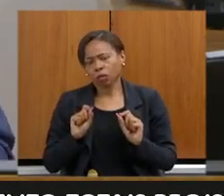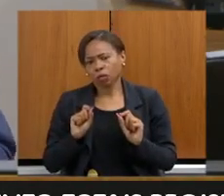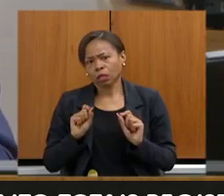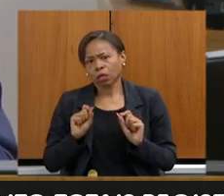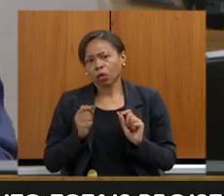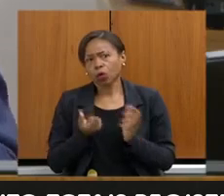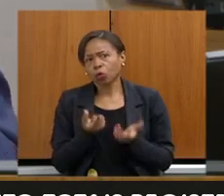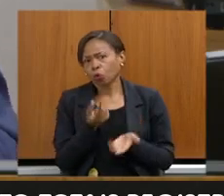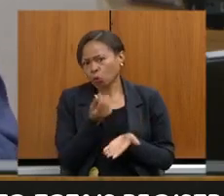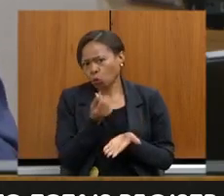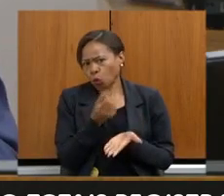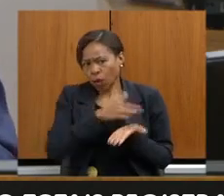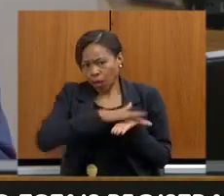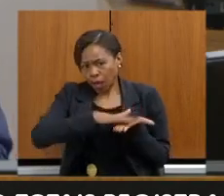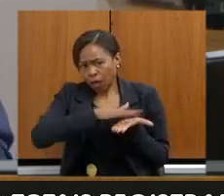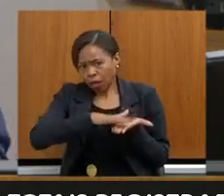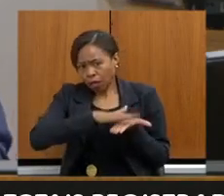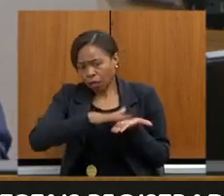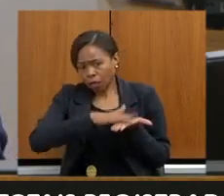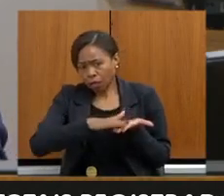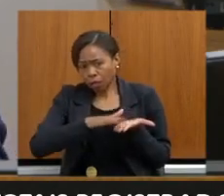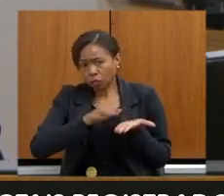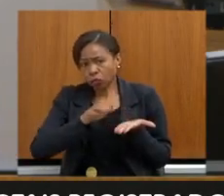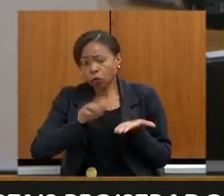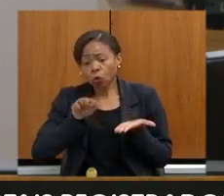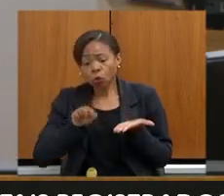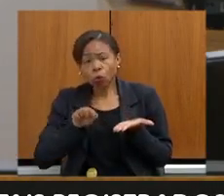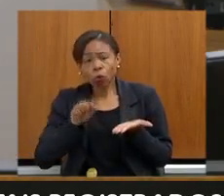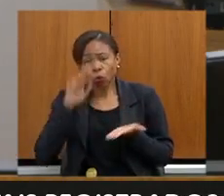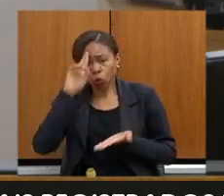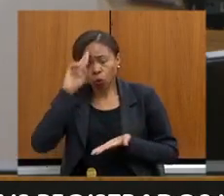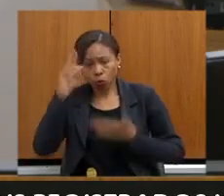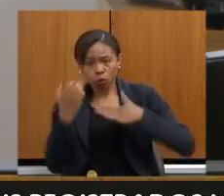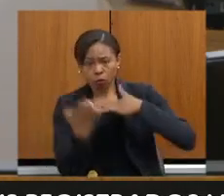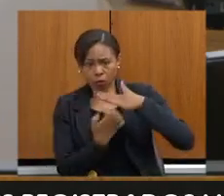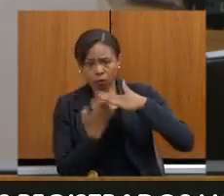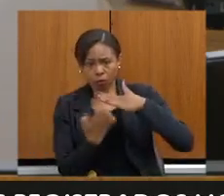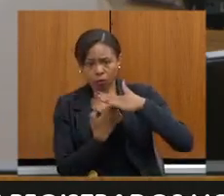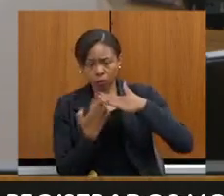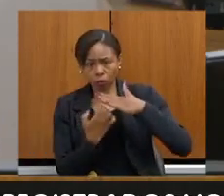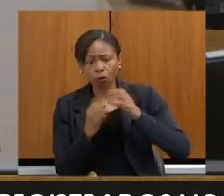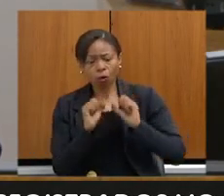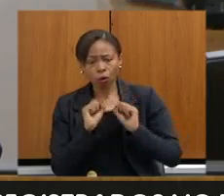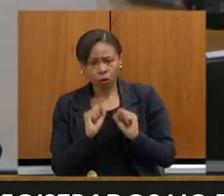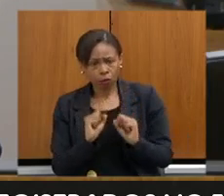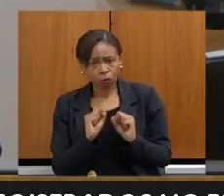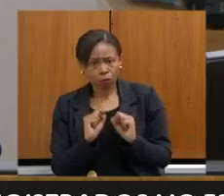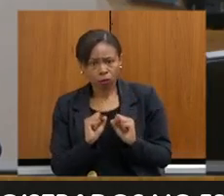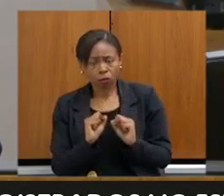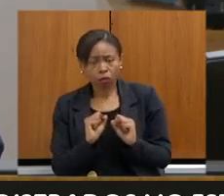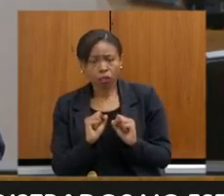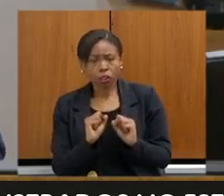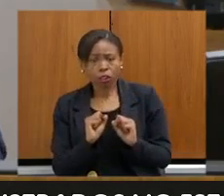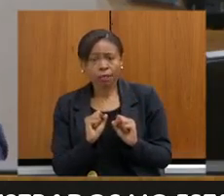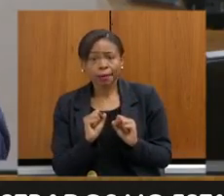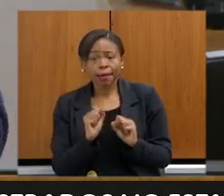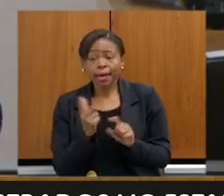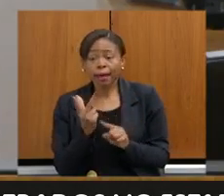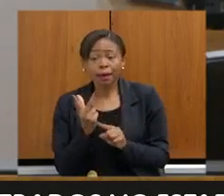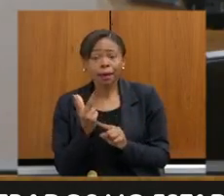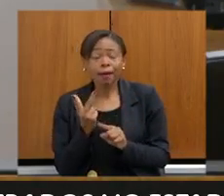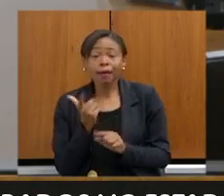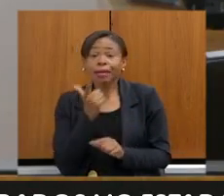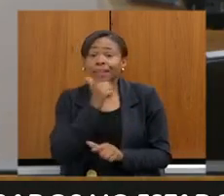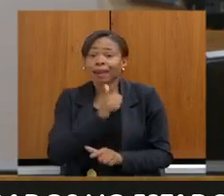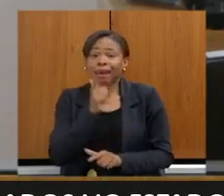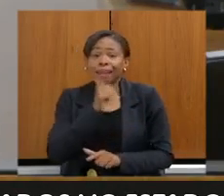de gasto ou de recurso, o empreendedor poder trazer um ganho ambiental muito maior e